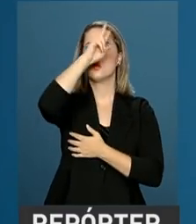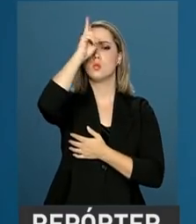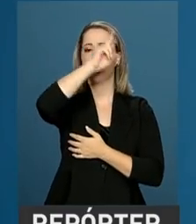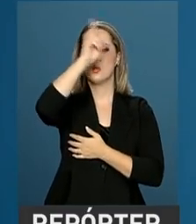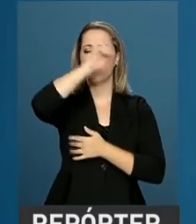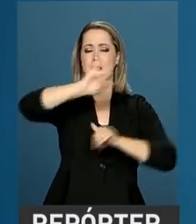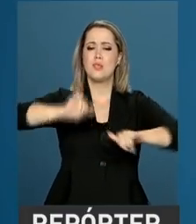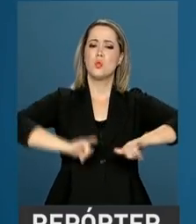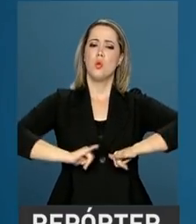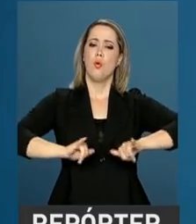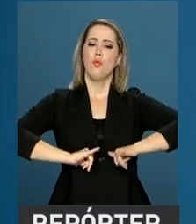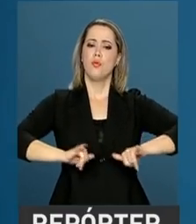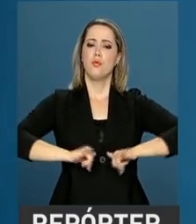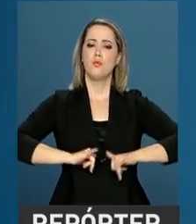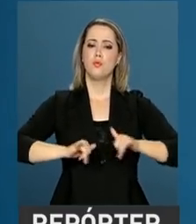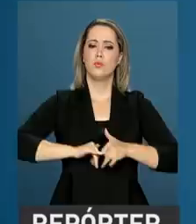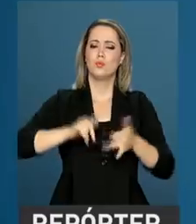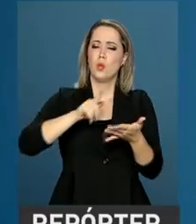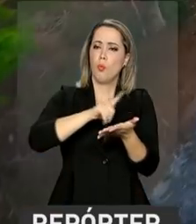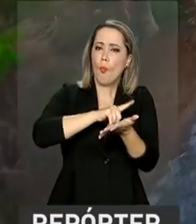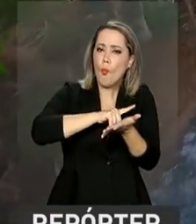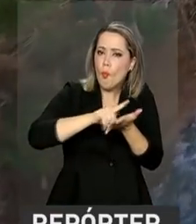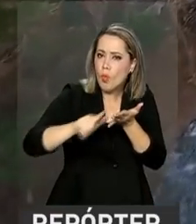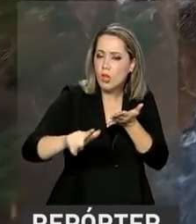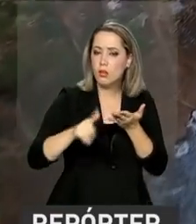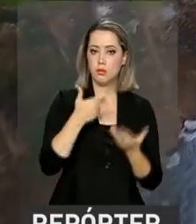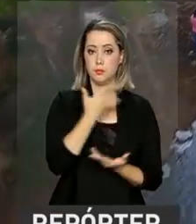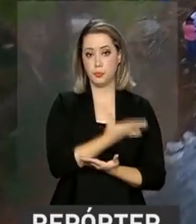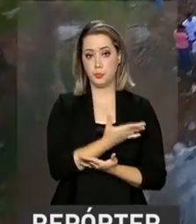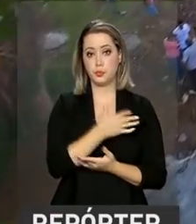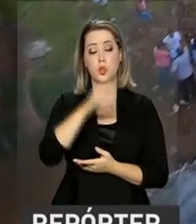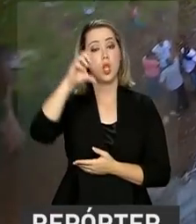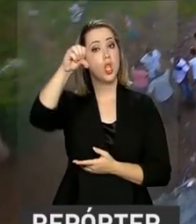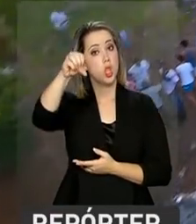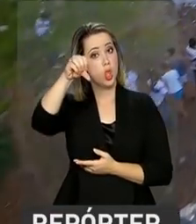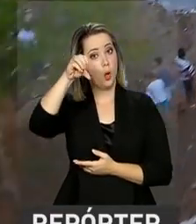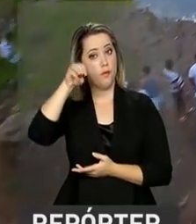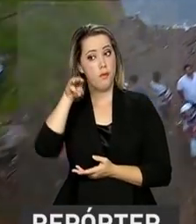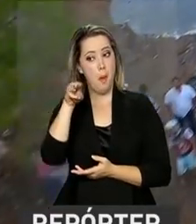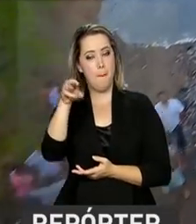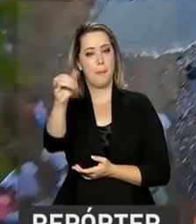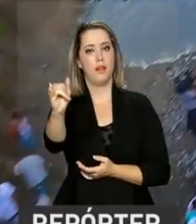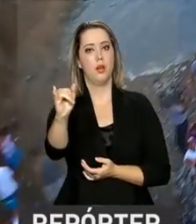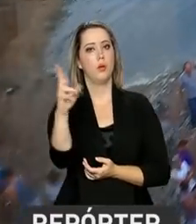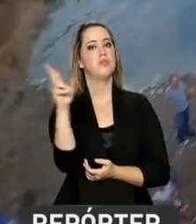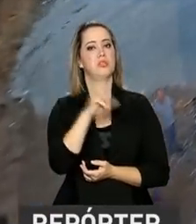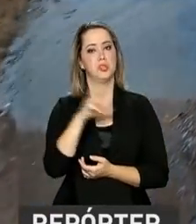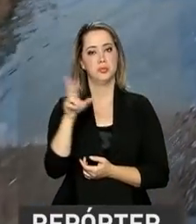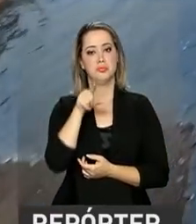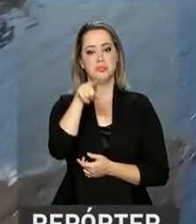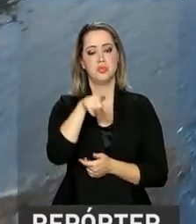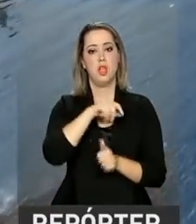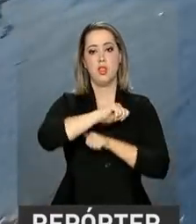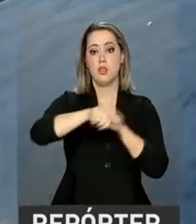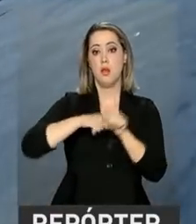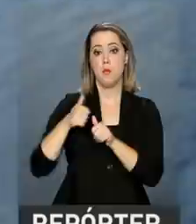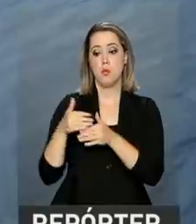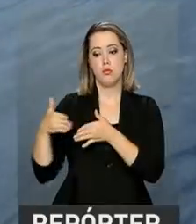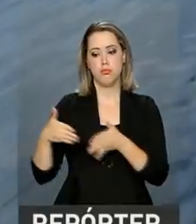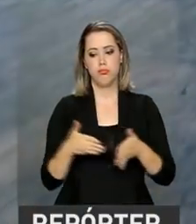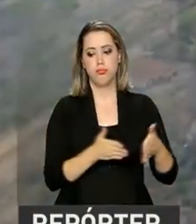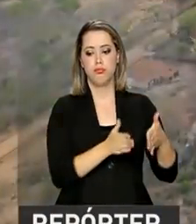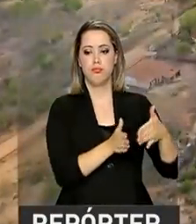castigadas pelo flagelo da seca. Possada em 9 bilhões e 600 milhões de reais, a transposição do São